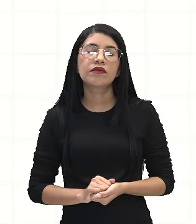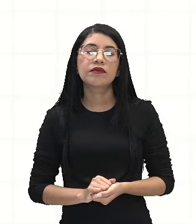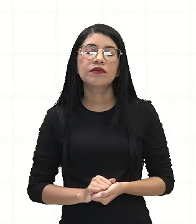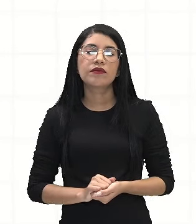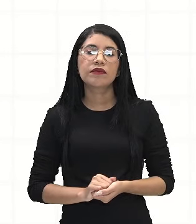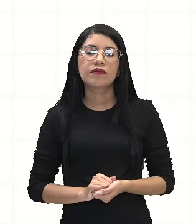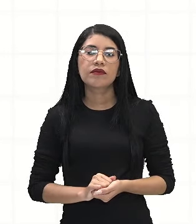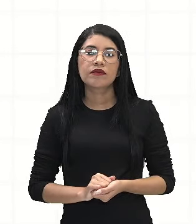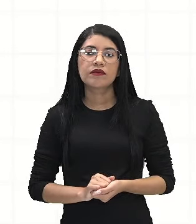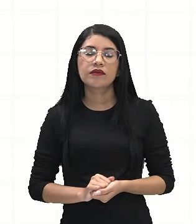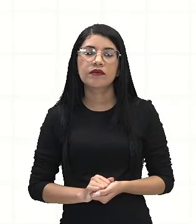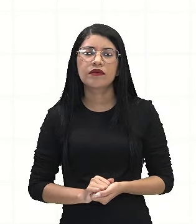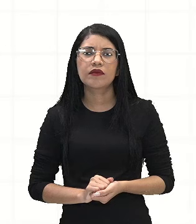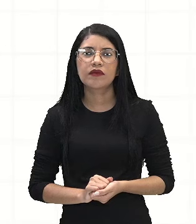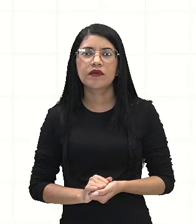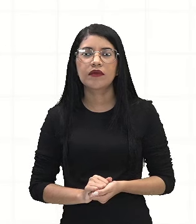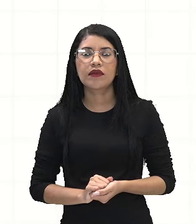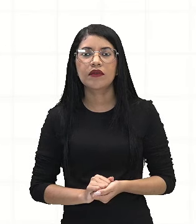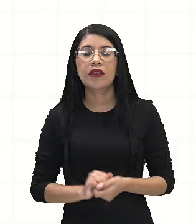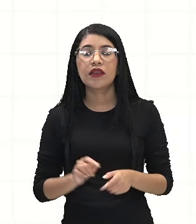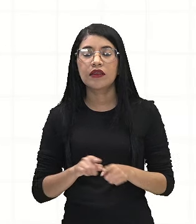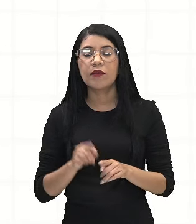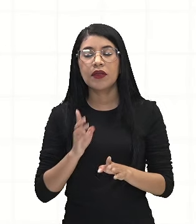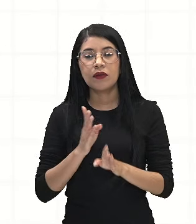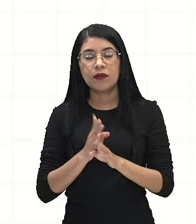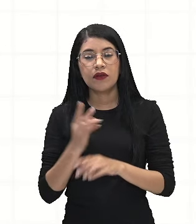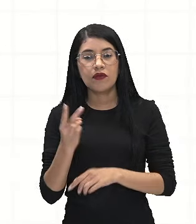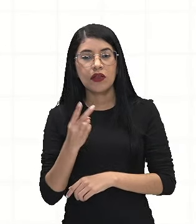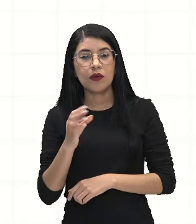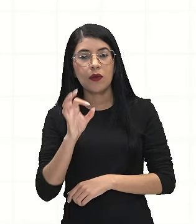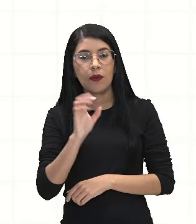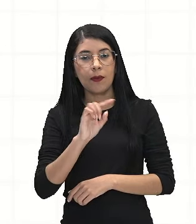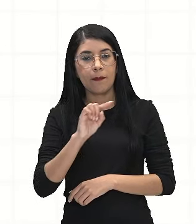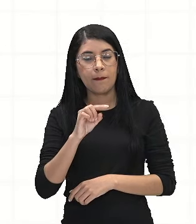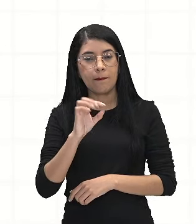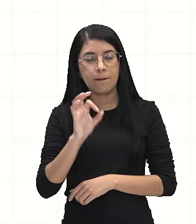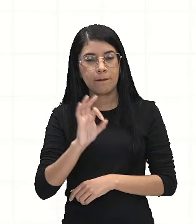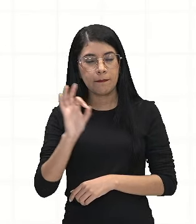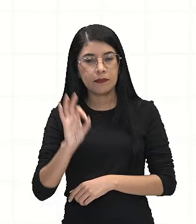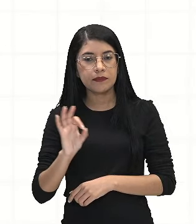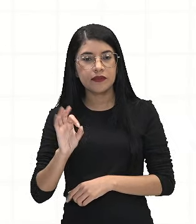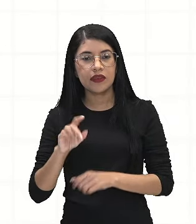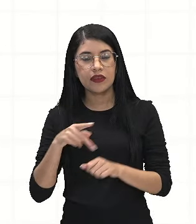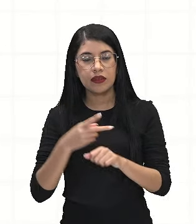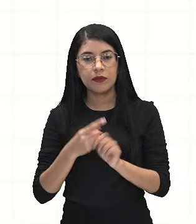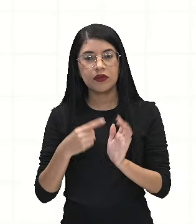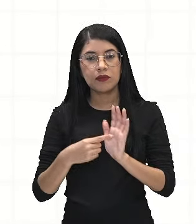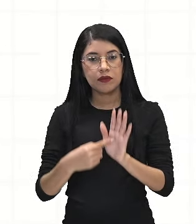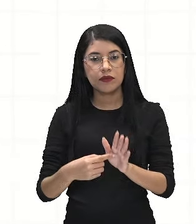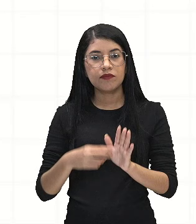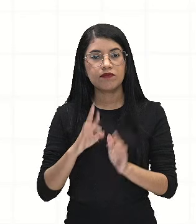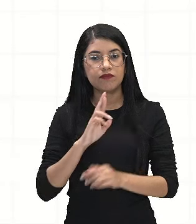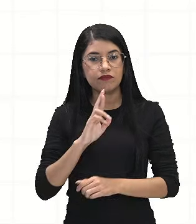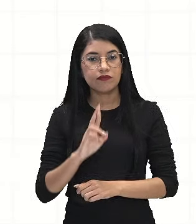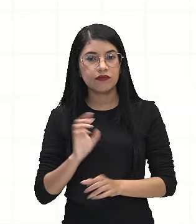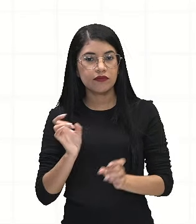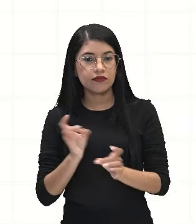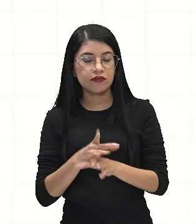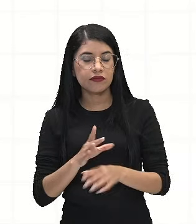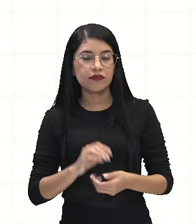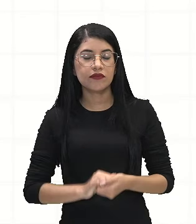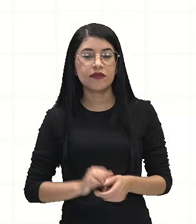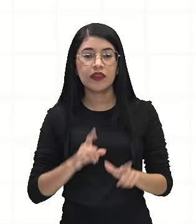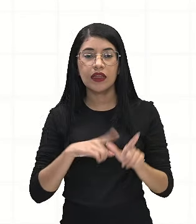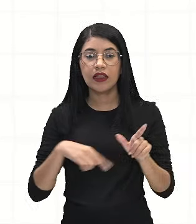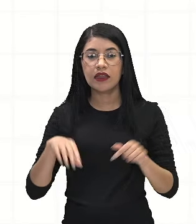divisão, a gente vai encontrar um valor em percentual. Mas daqui a pouco a gente vê aí a resposta. Na letra C, ele diz assim,